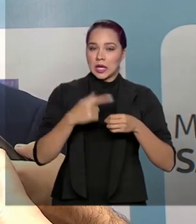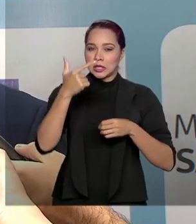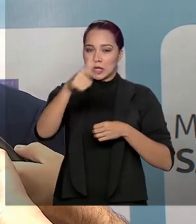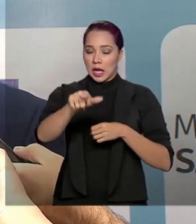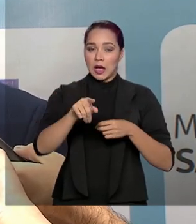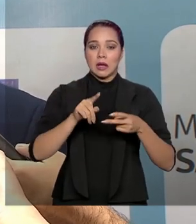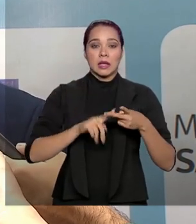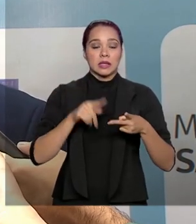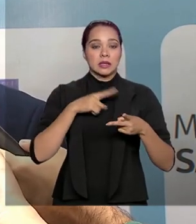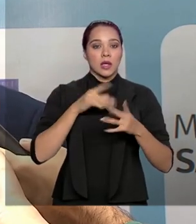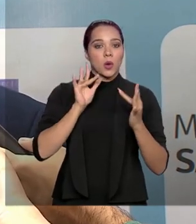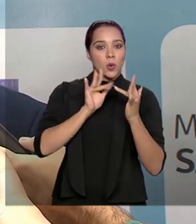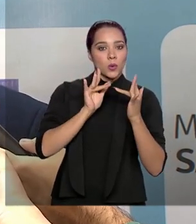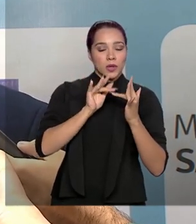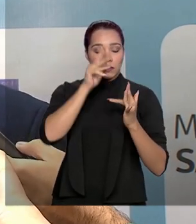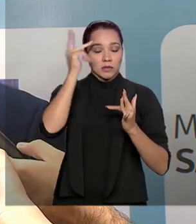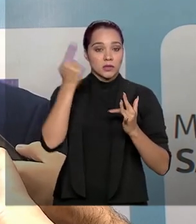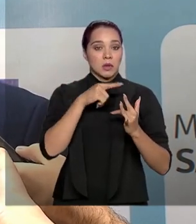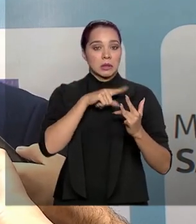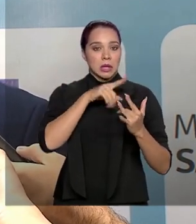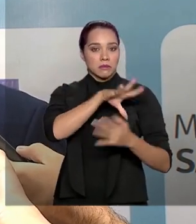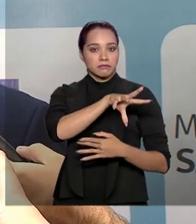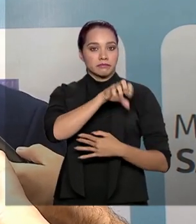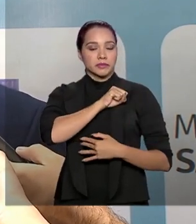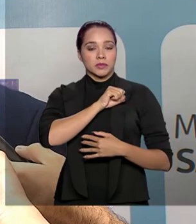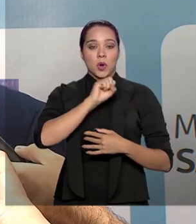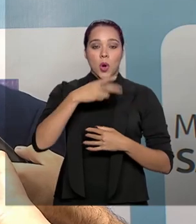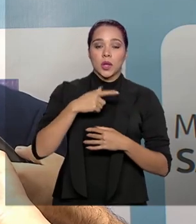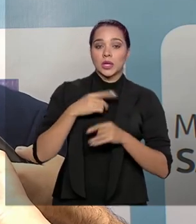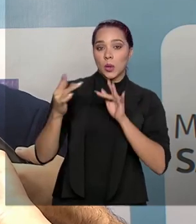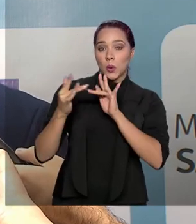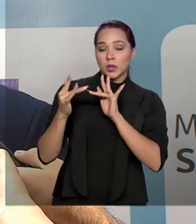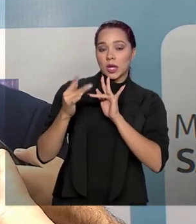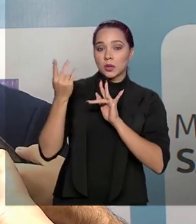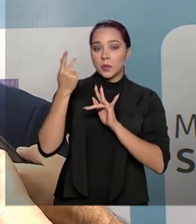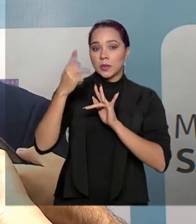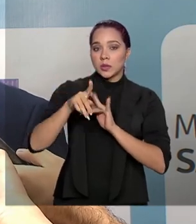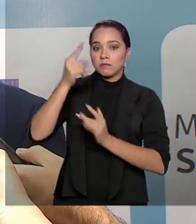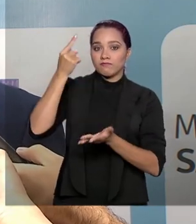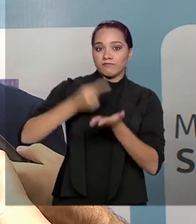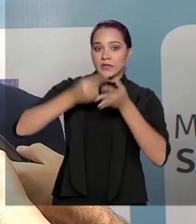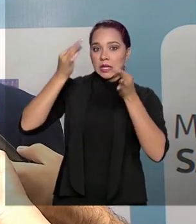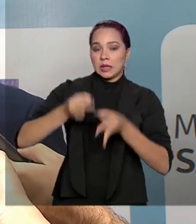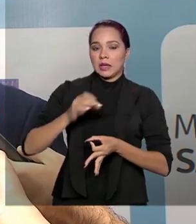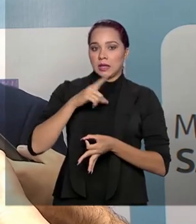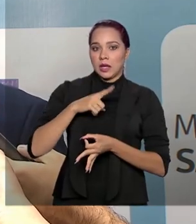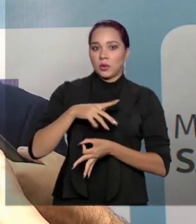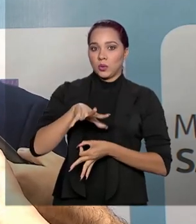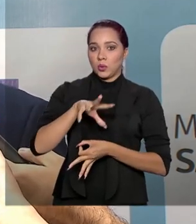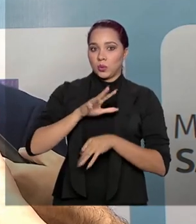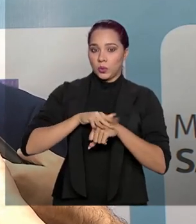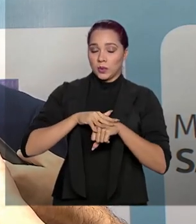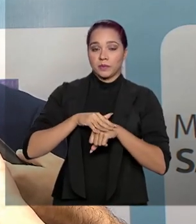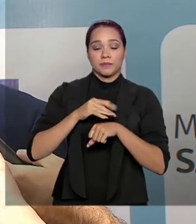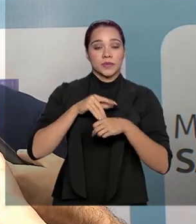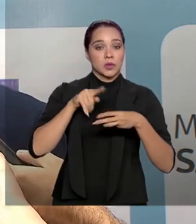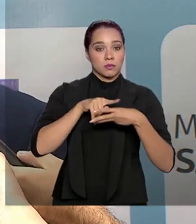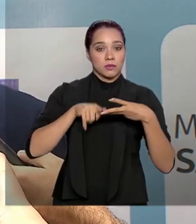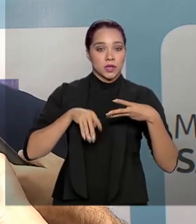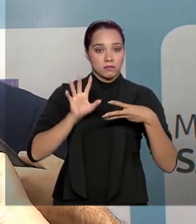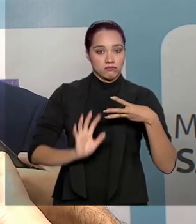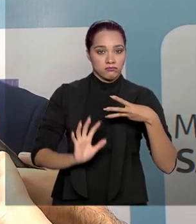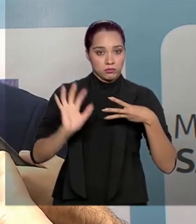contato com paciente suspeito de coronavírus ou ter tido contato com paciente confirmado. Essas são apenas as três